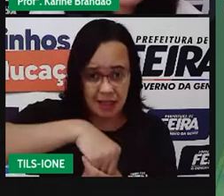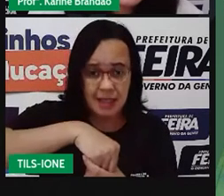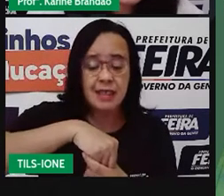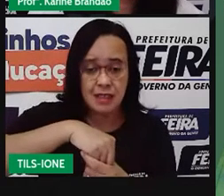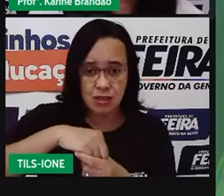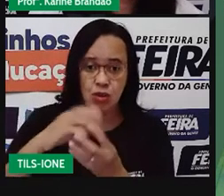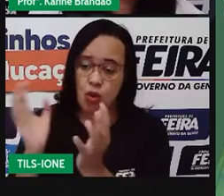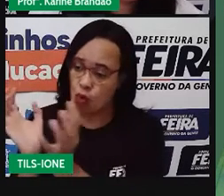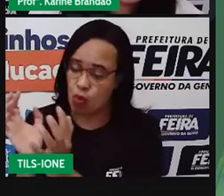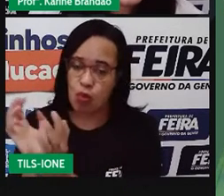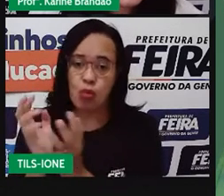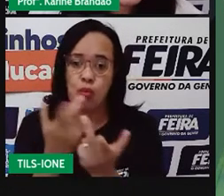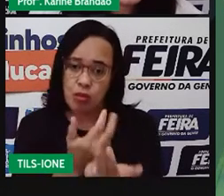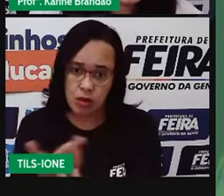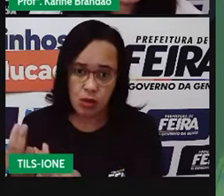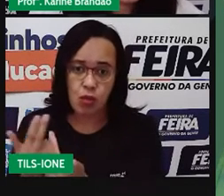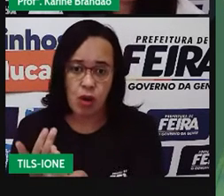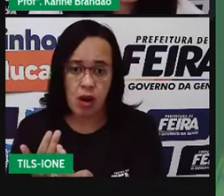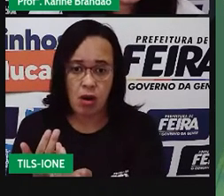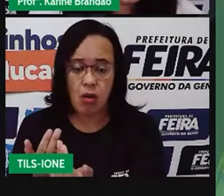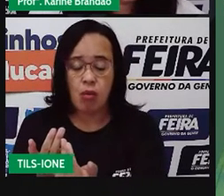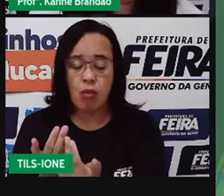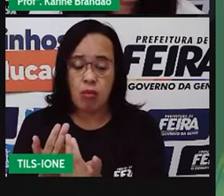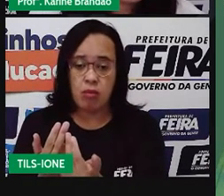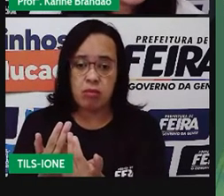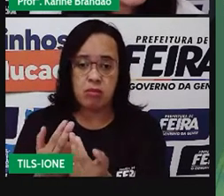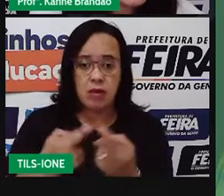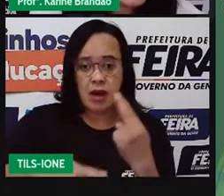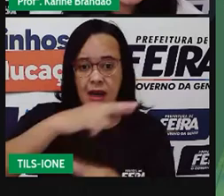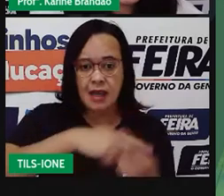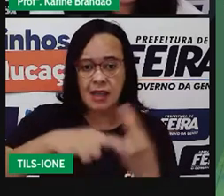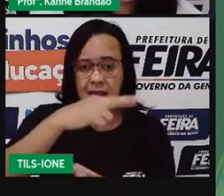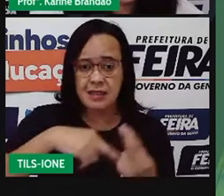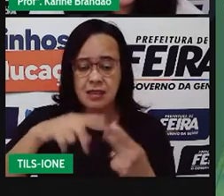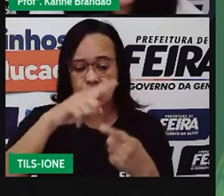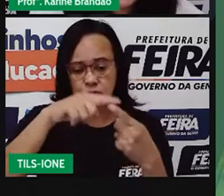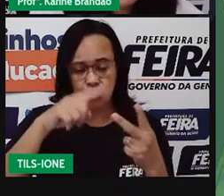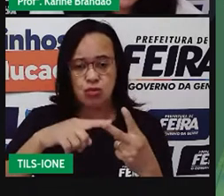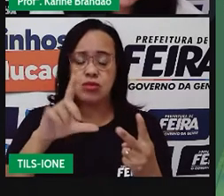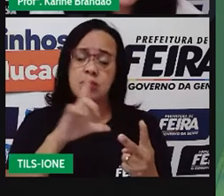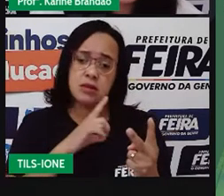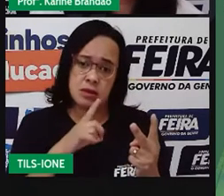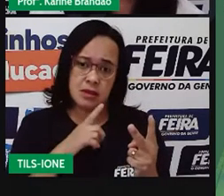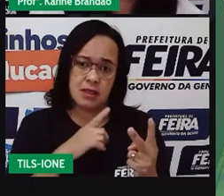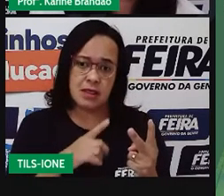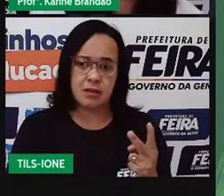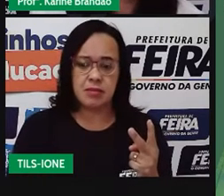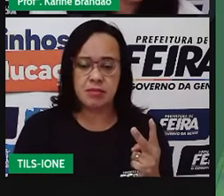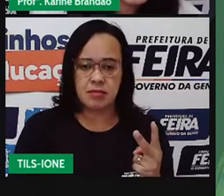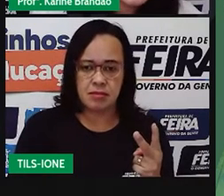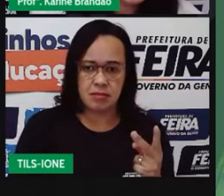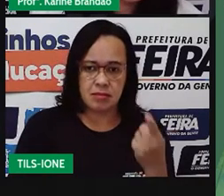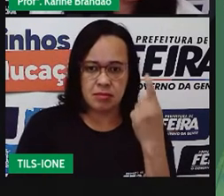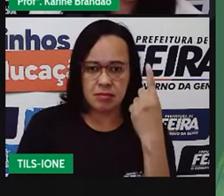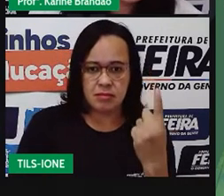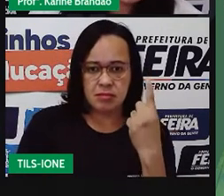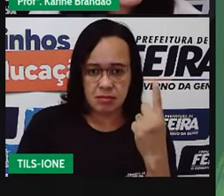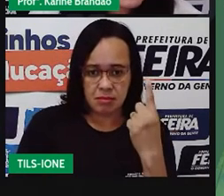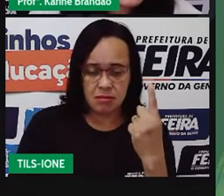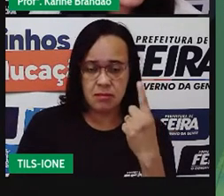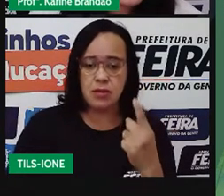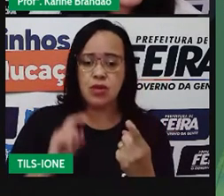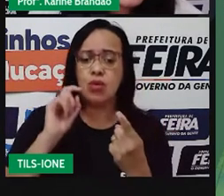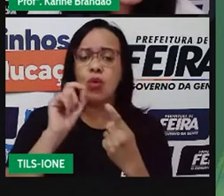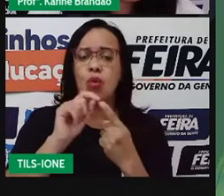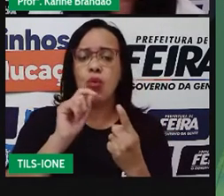espécie, a gente tem duas relações importantes, dois tipos importantes, que é a competição e o